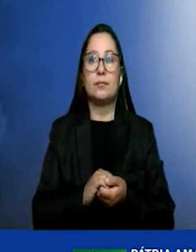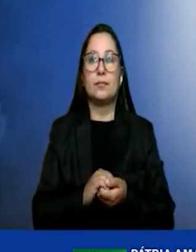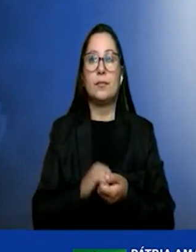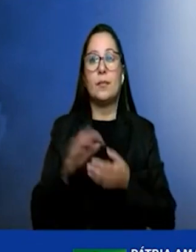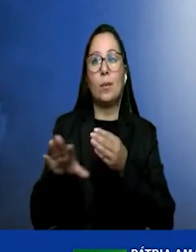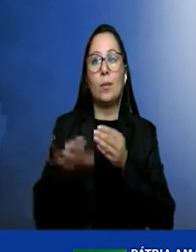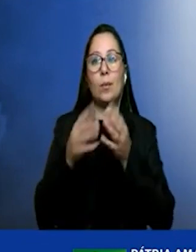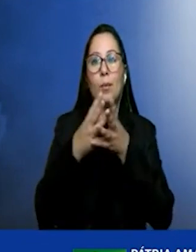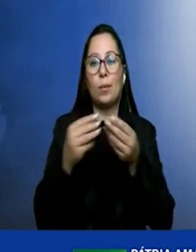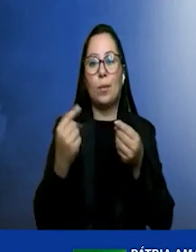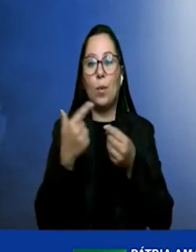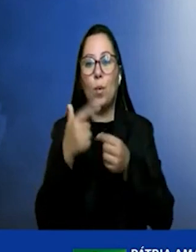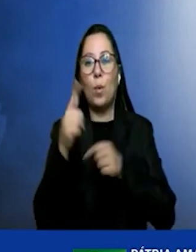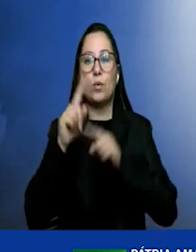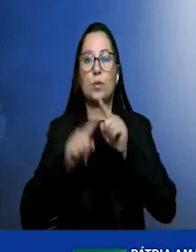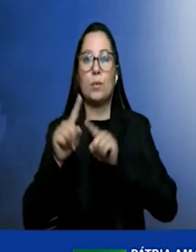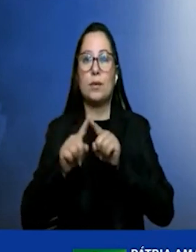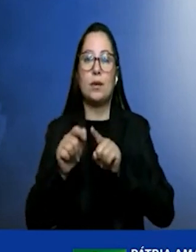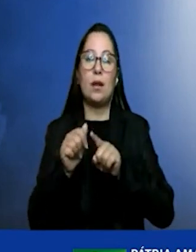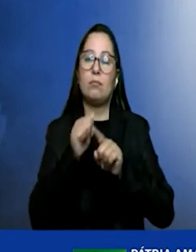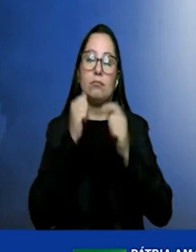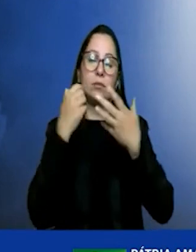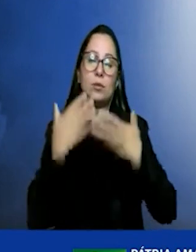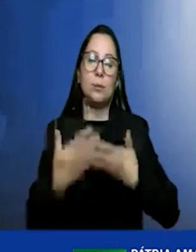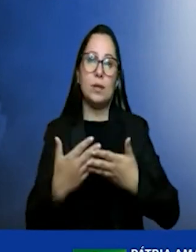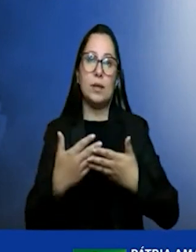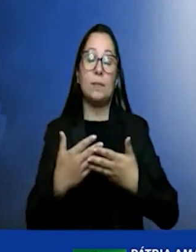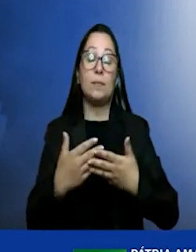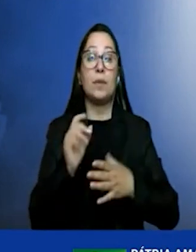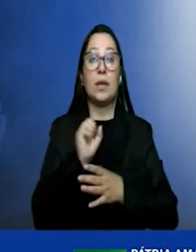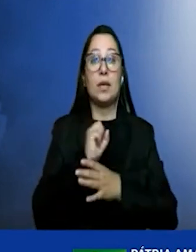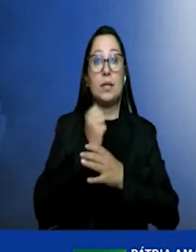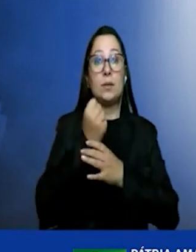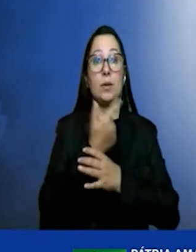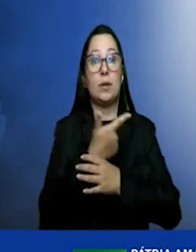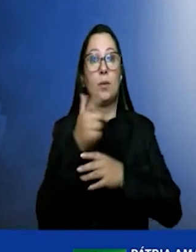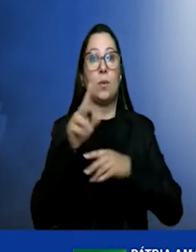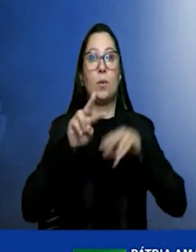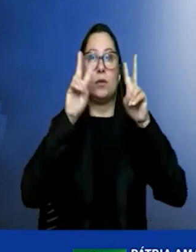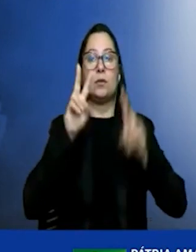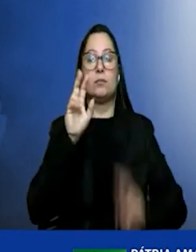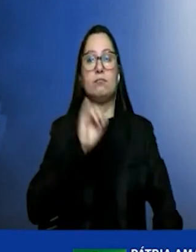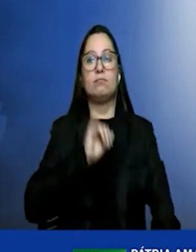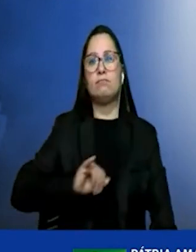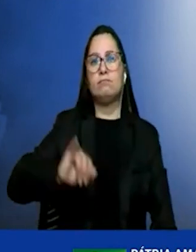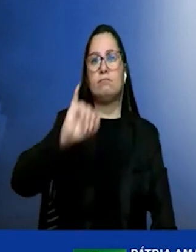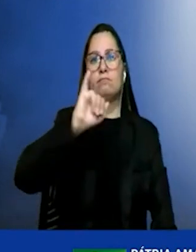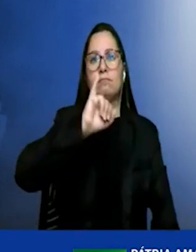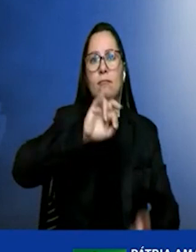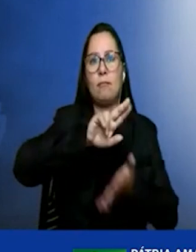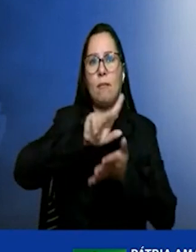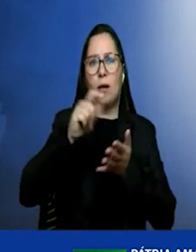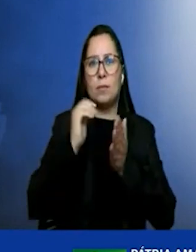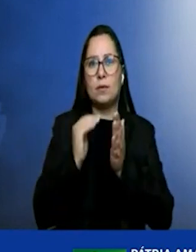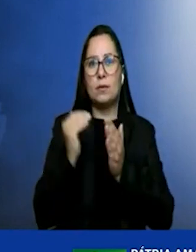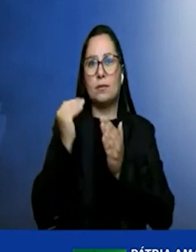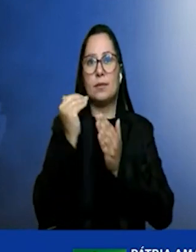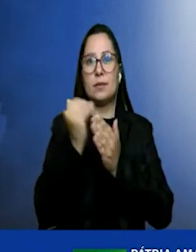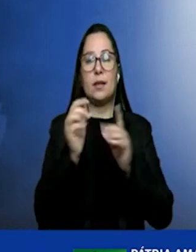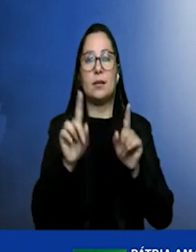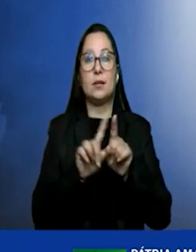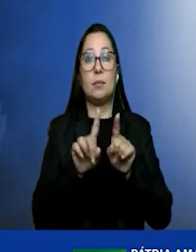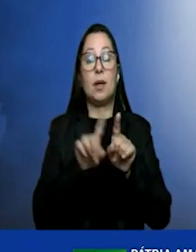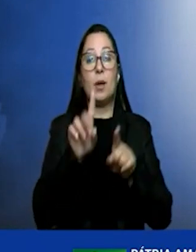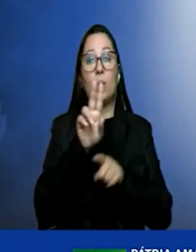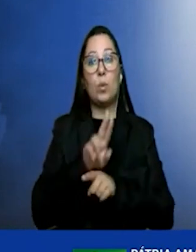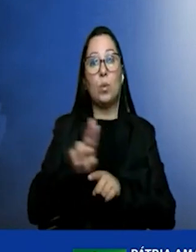outros materiais não vou entrar nisso segurança é um outro tema super vasto que a gente precisa avançar muito além da utilização em